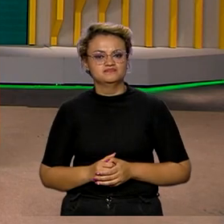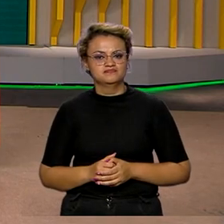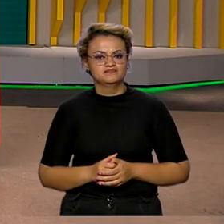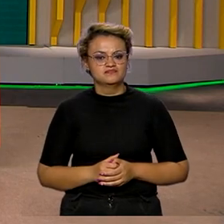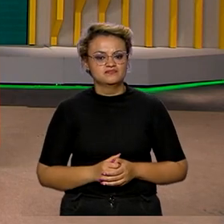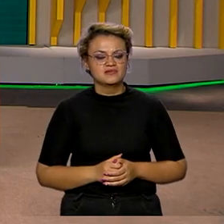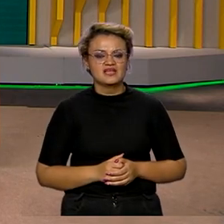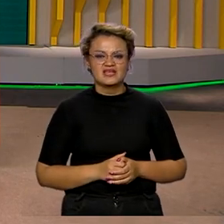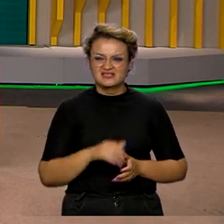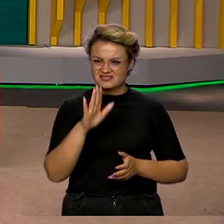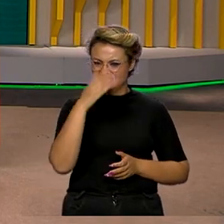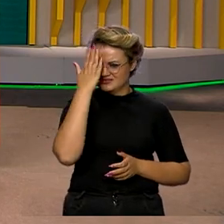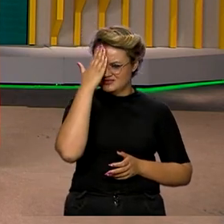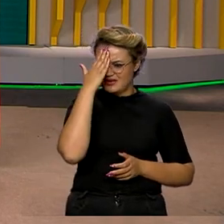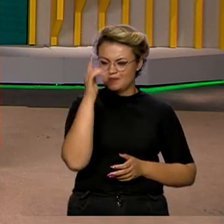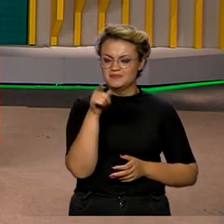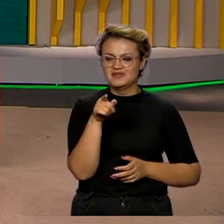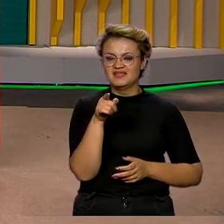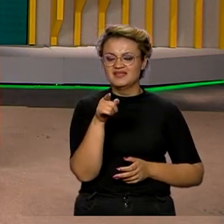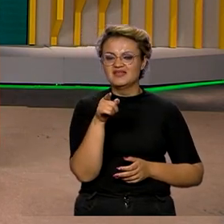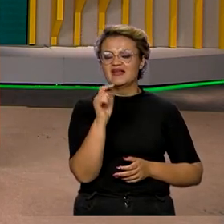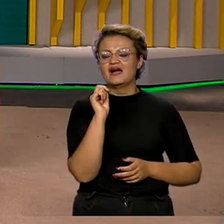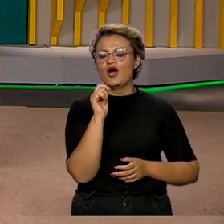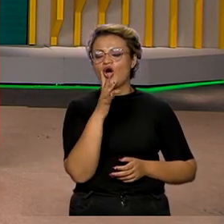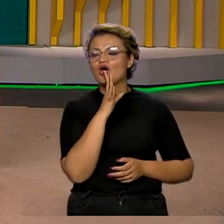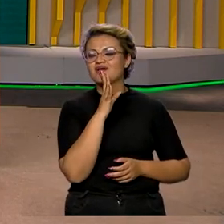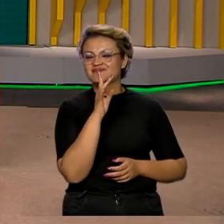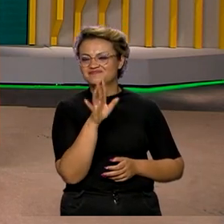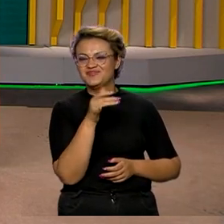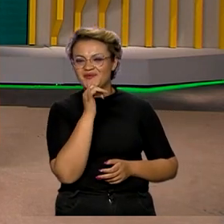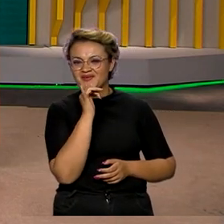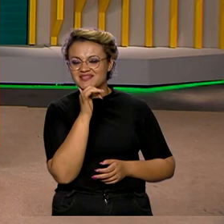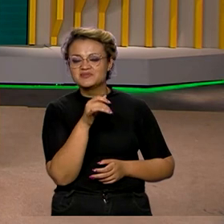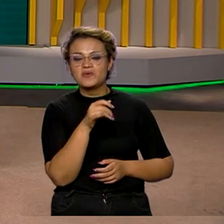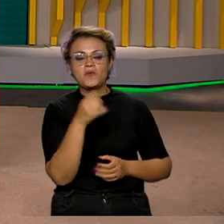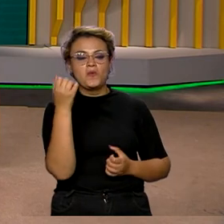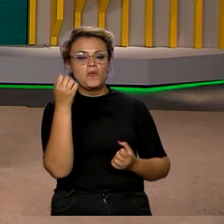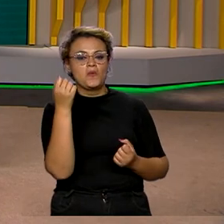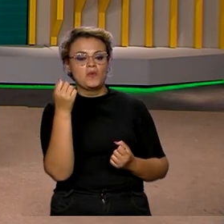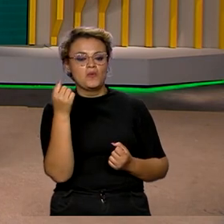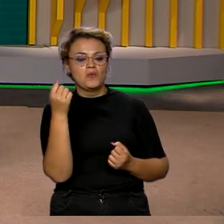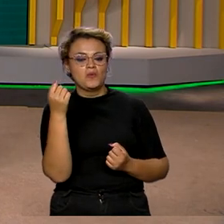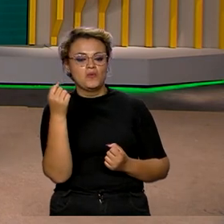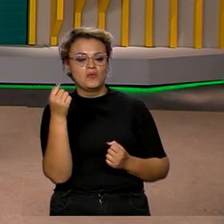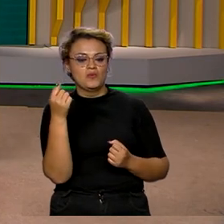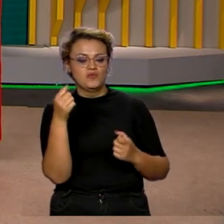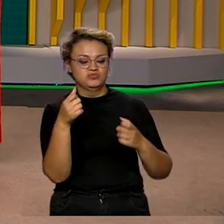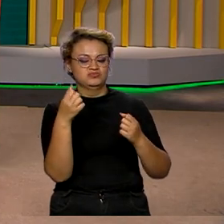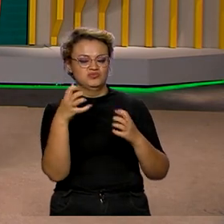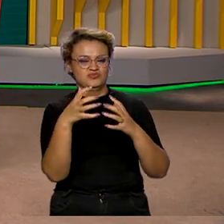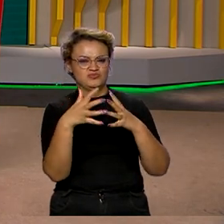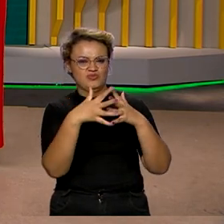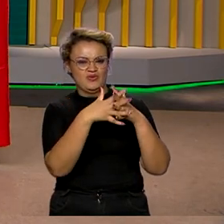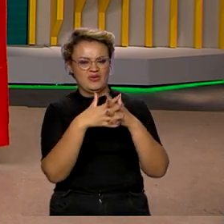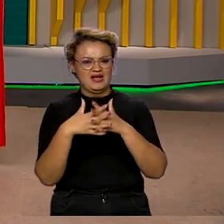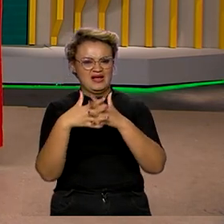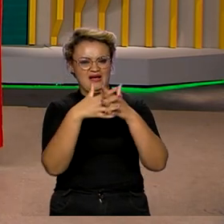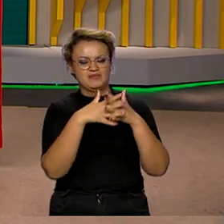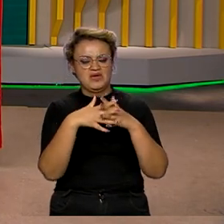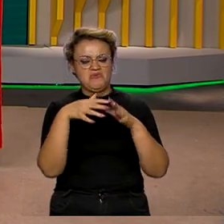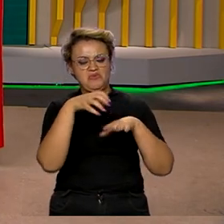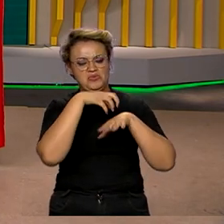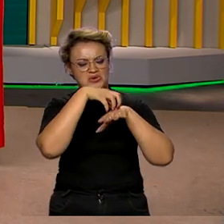Você com certeza já passou por uma situação assim, um veículo grande com sinais de desgaste depois de décadas